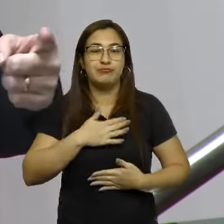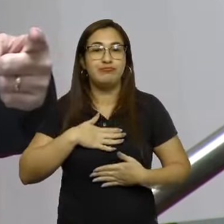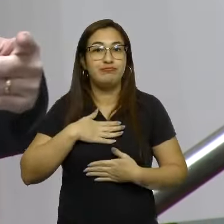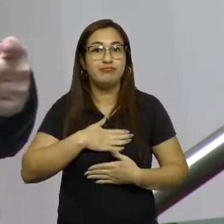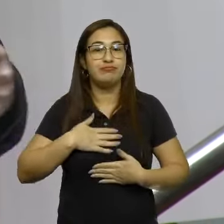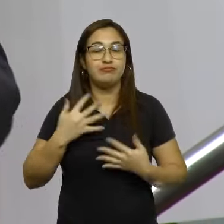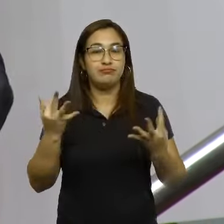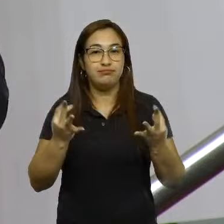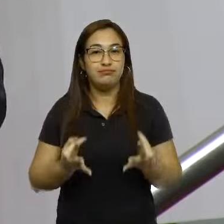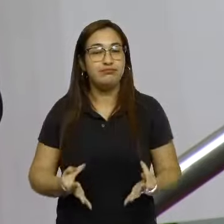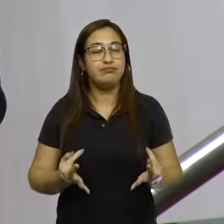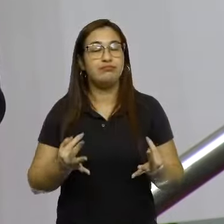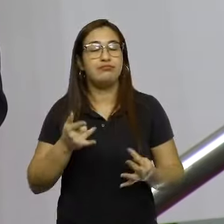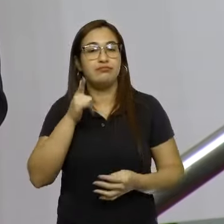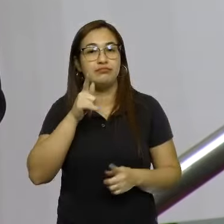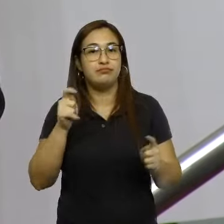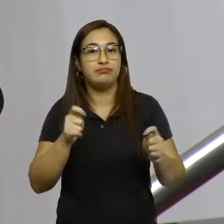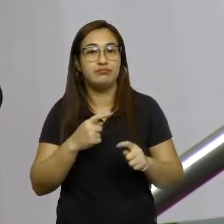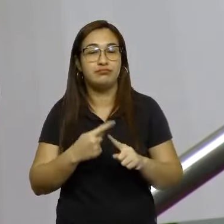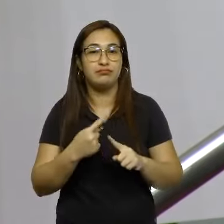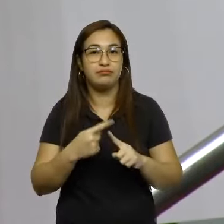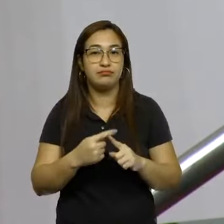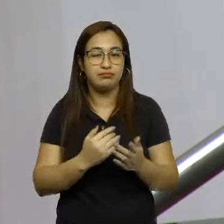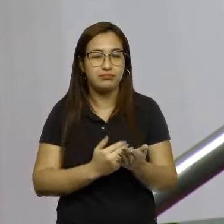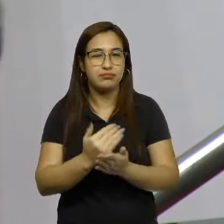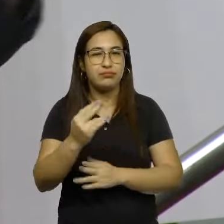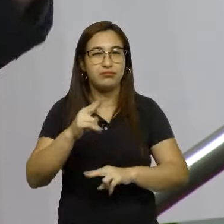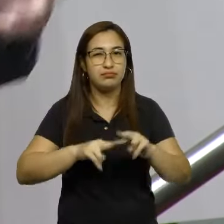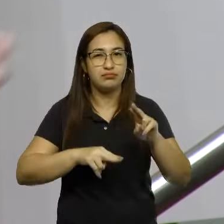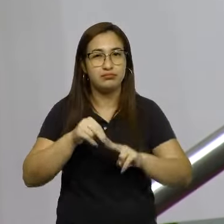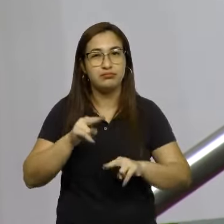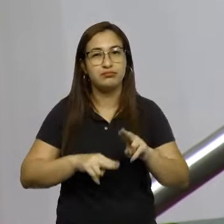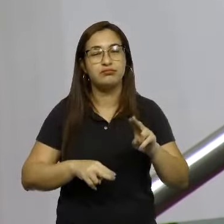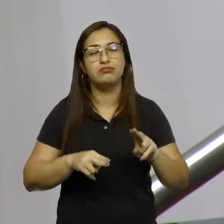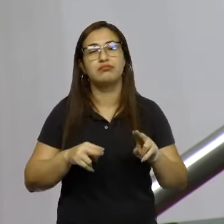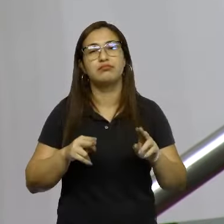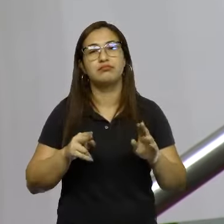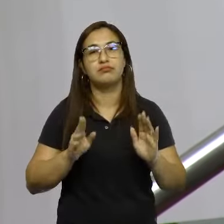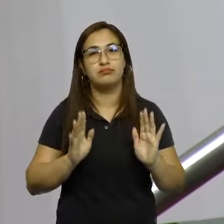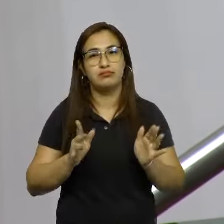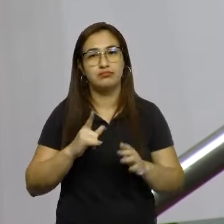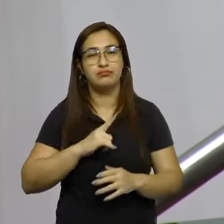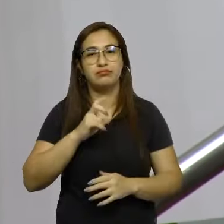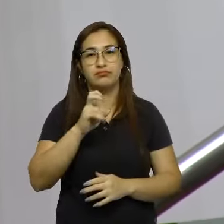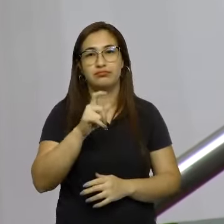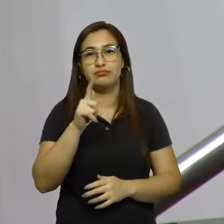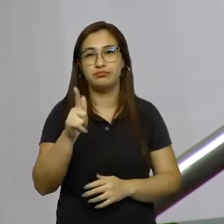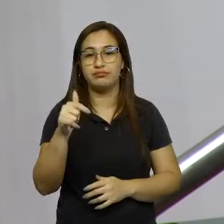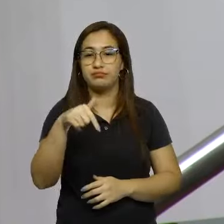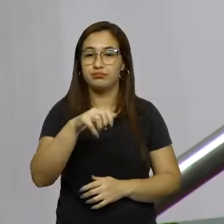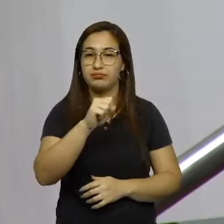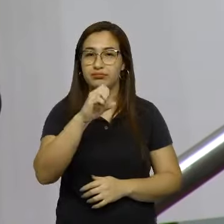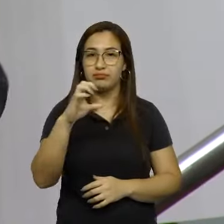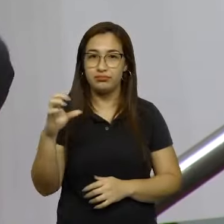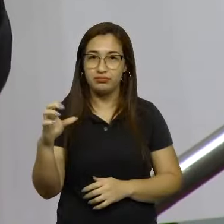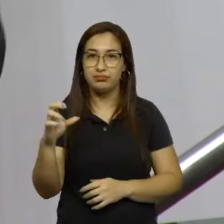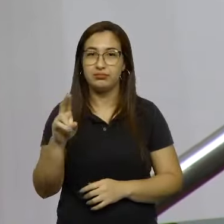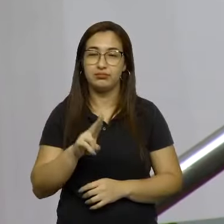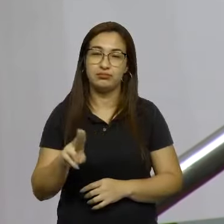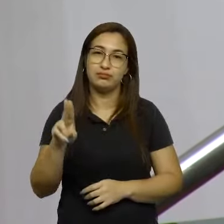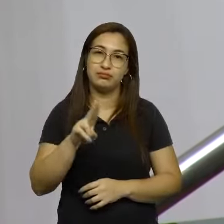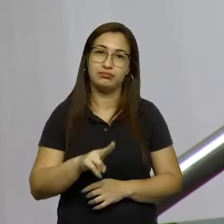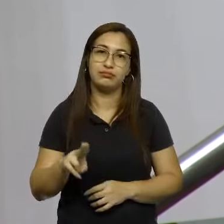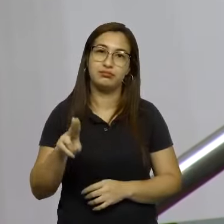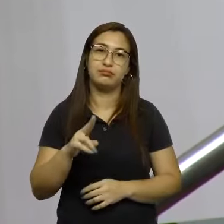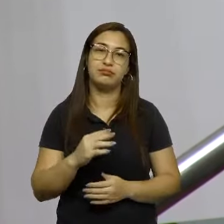perspectiva de que, a partir de julho, já teremos alguma coisa do 5G aqui em Santa Catarina, a partir de